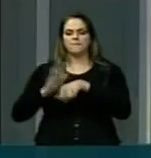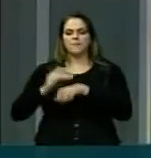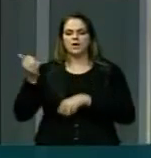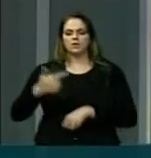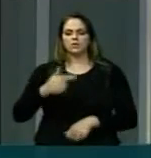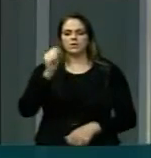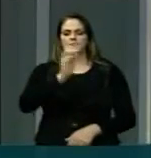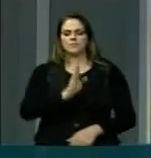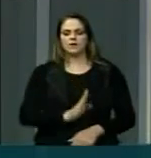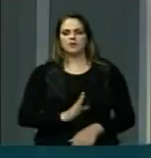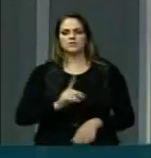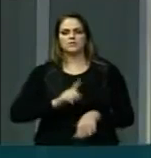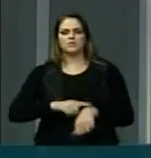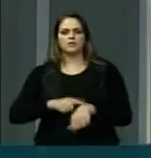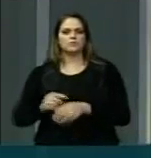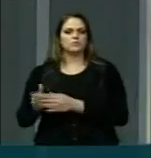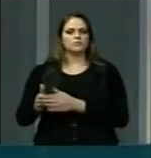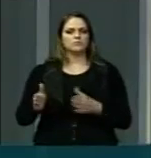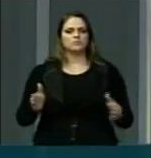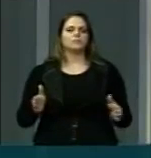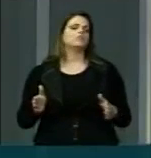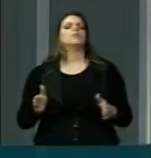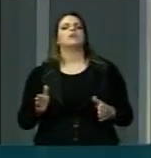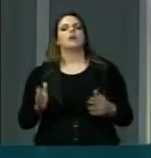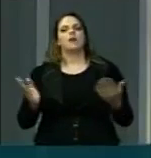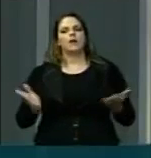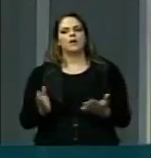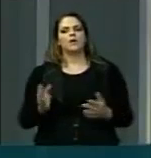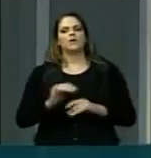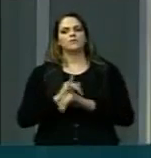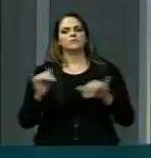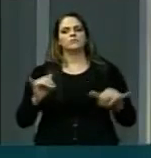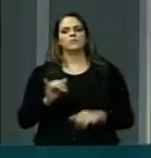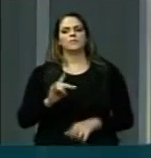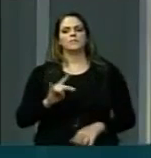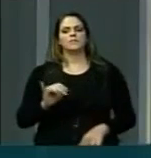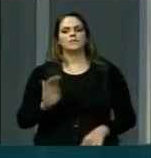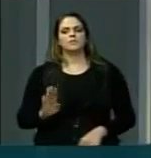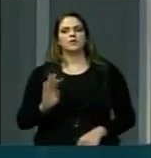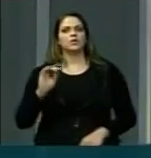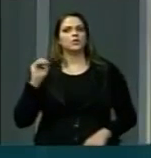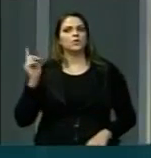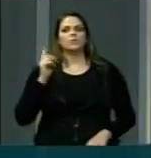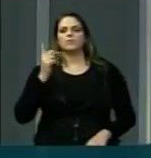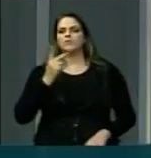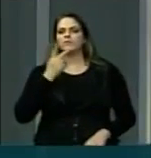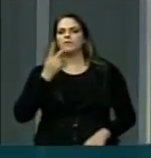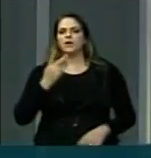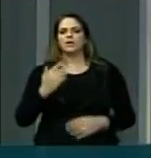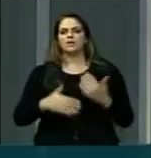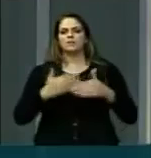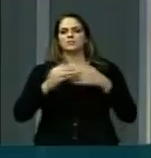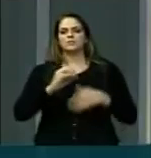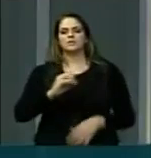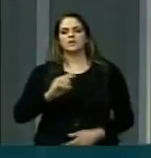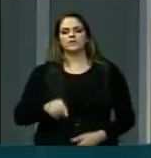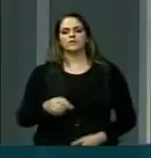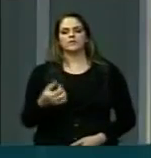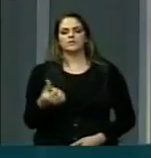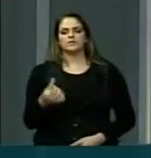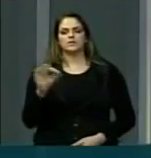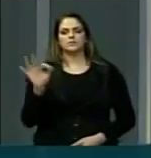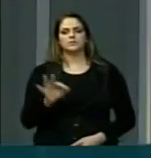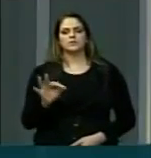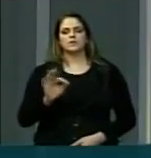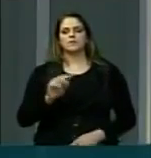agora, a divulgação do PIB, quando todos os especuladores anunciavam o crescimento de 0,6%, o